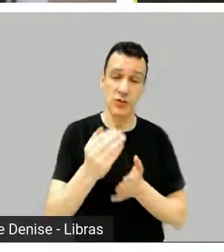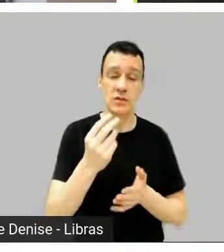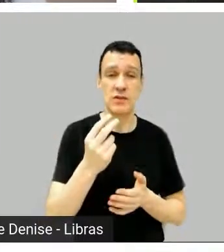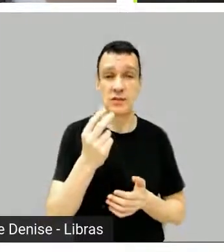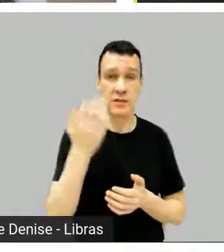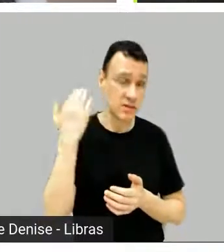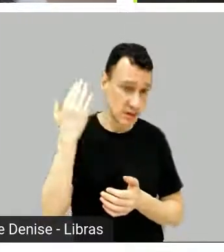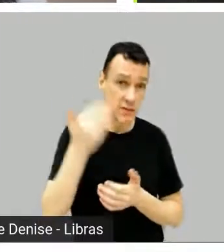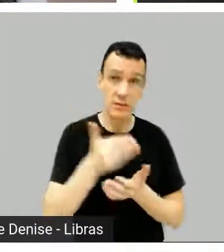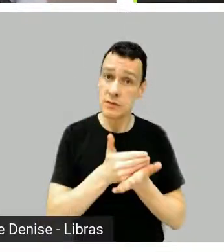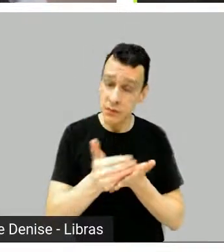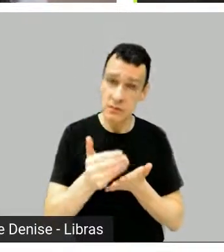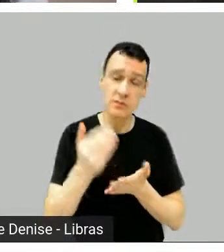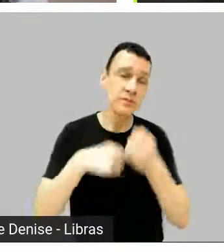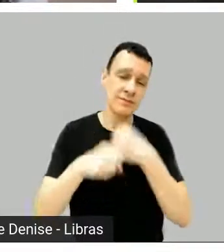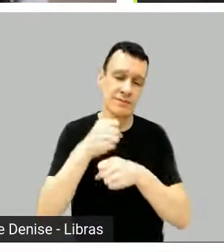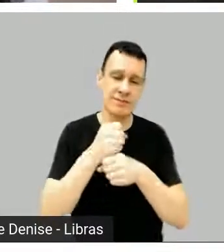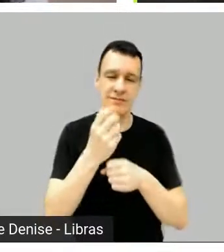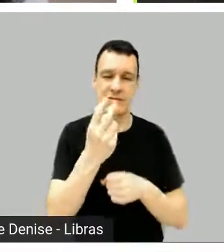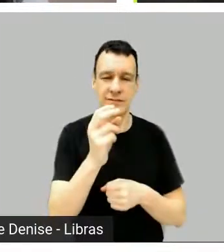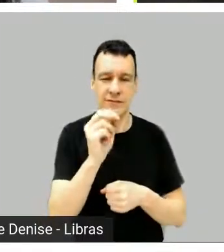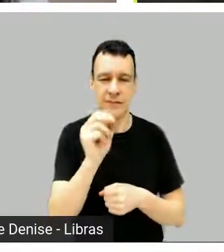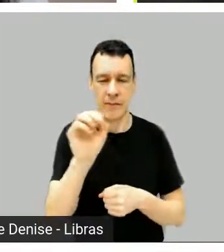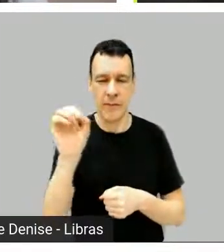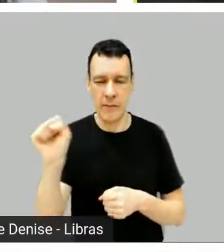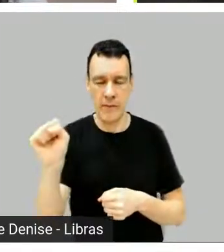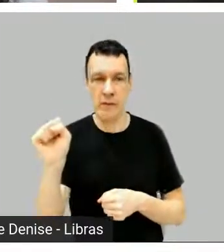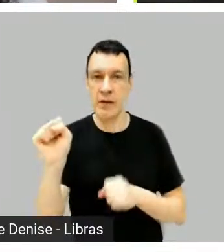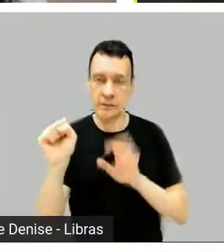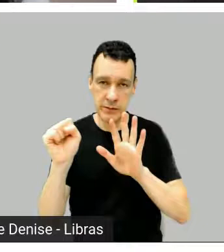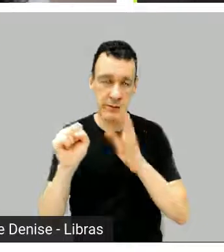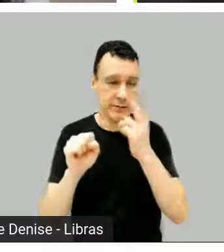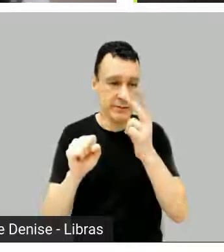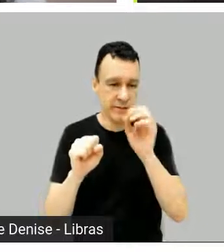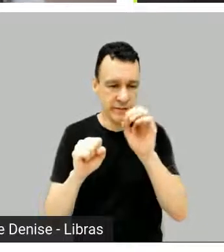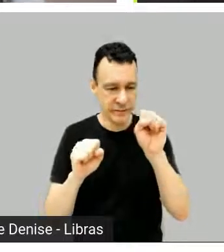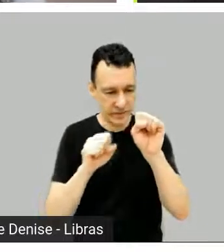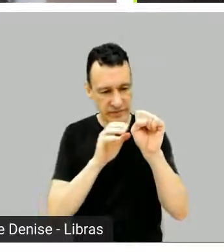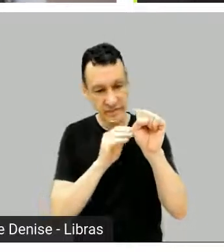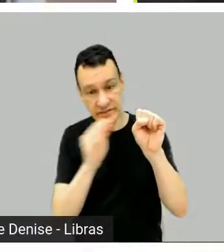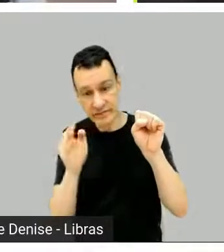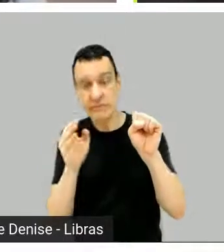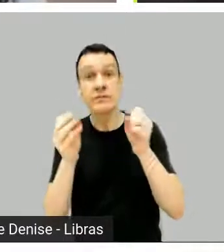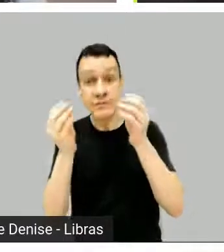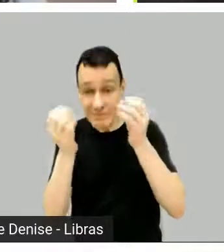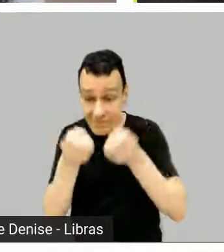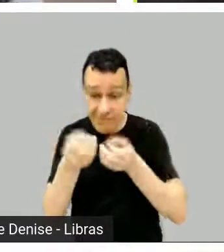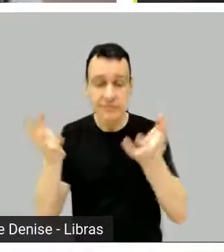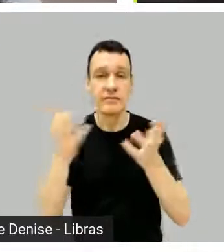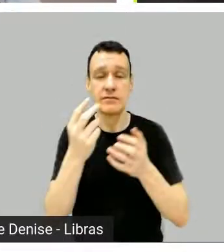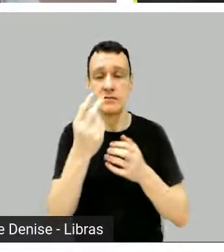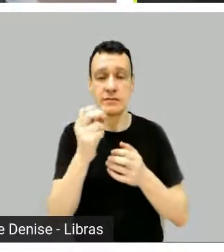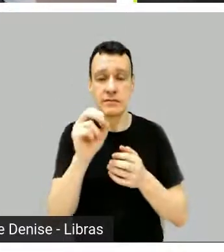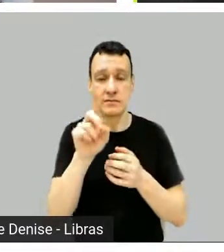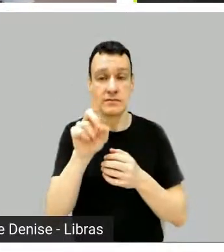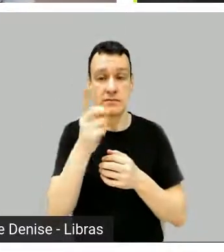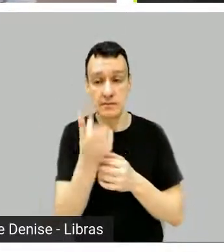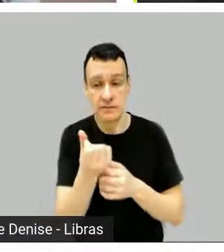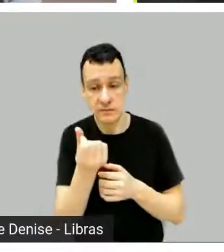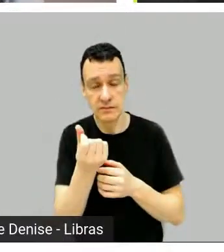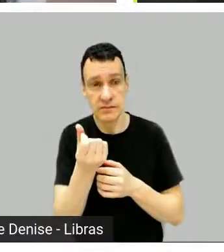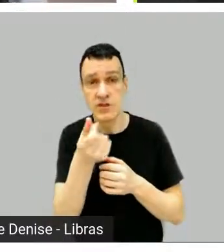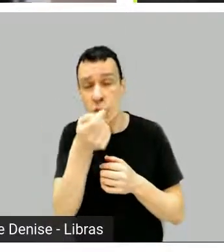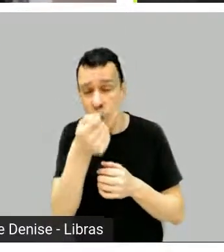né, gente? Então, assim, de 2008 até a estreia, que foi em 2016, quase 2017, é muito tempo.